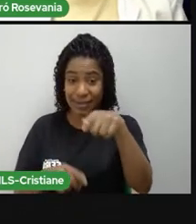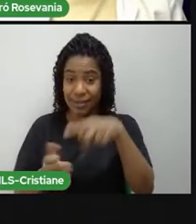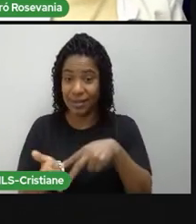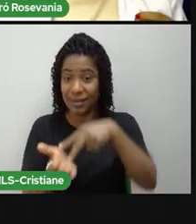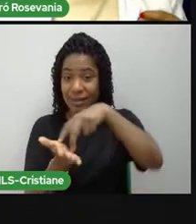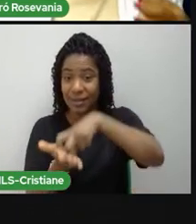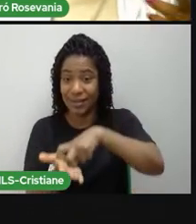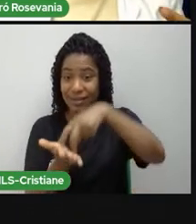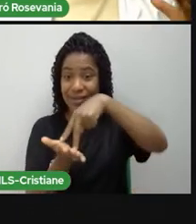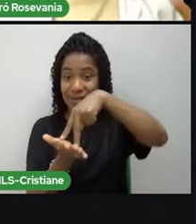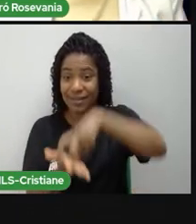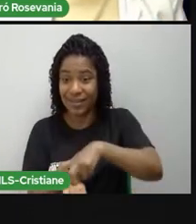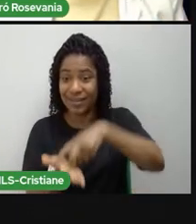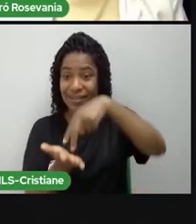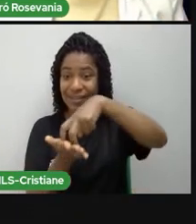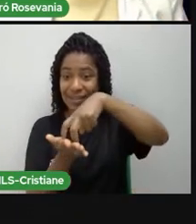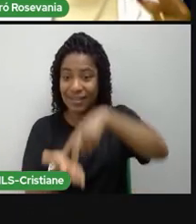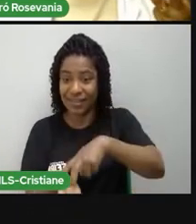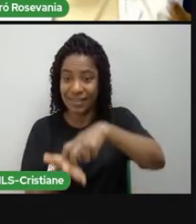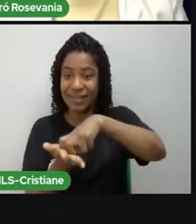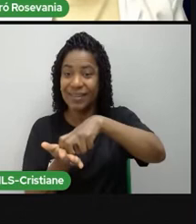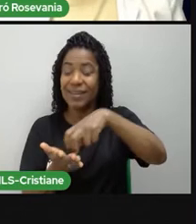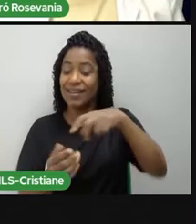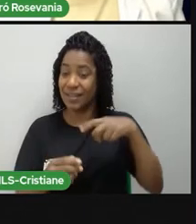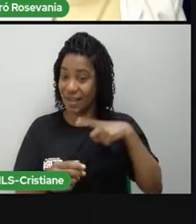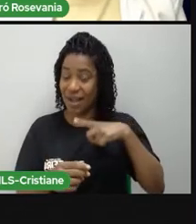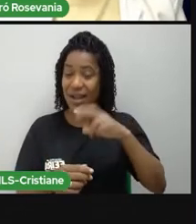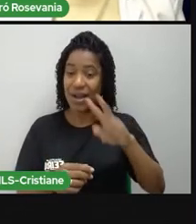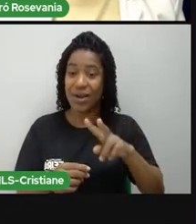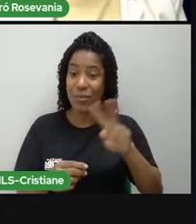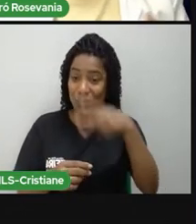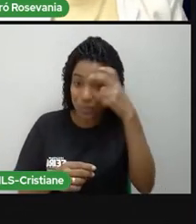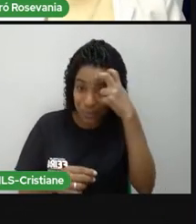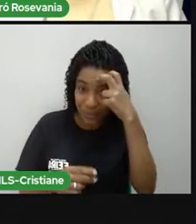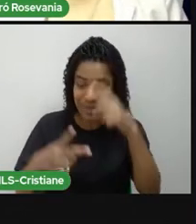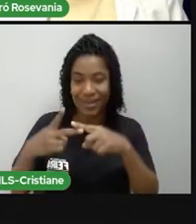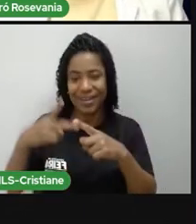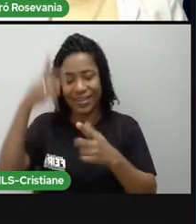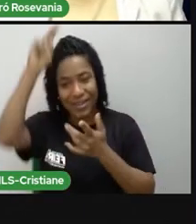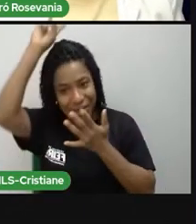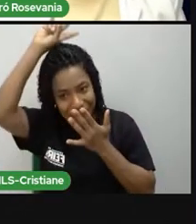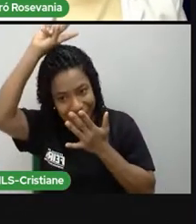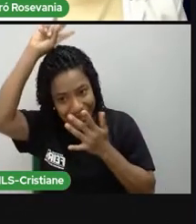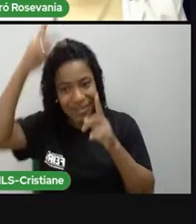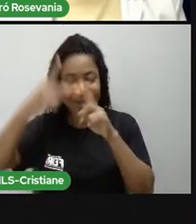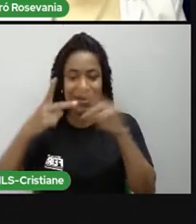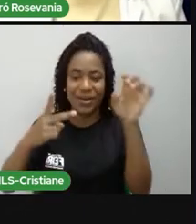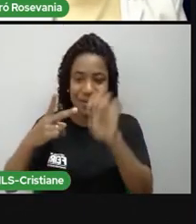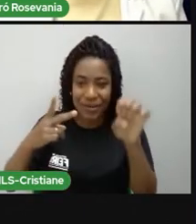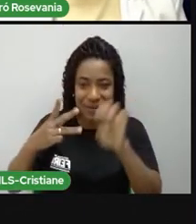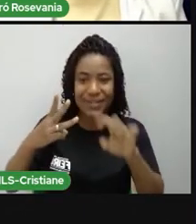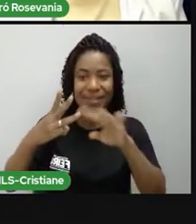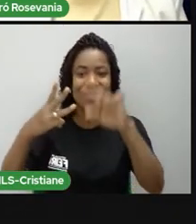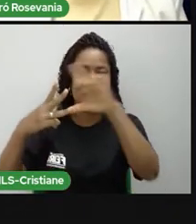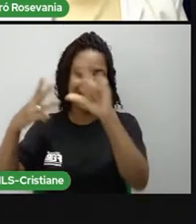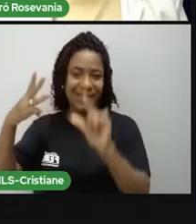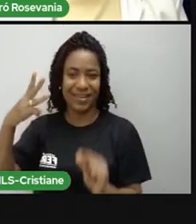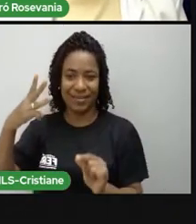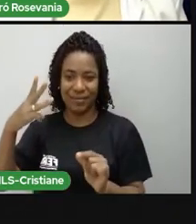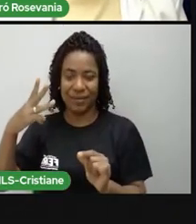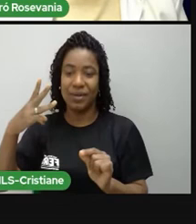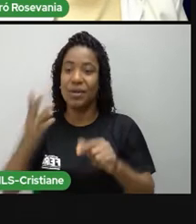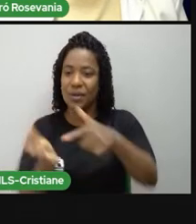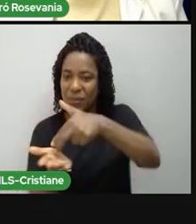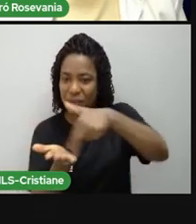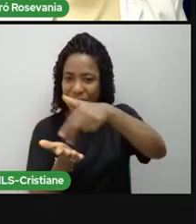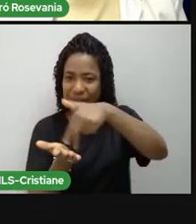três, né, cultura das três, dos três trompos pra gente, né, indígena, o europeu e o africano, e aí que